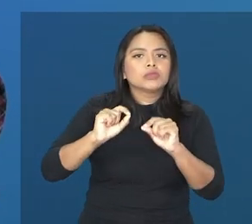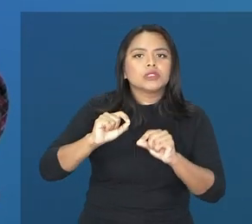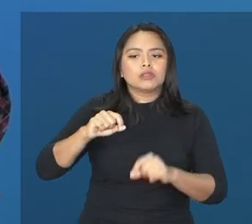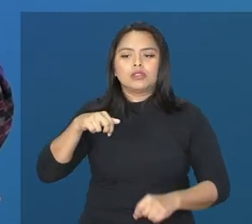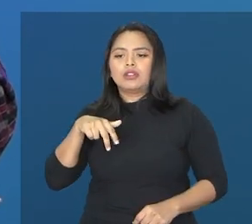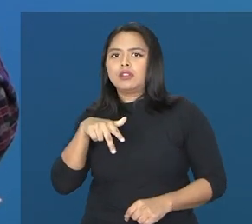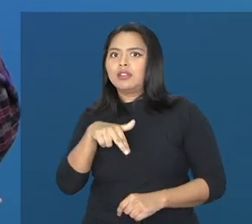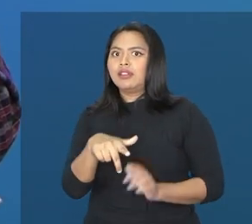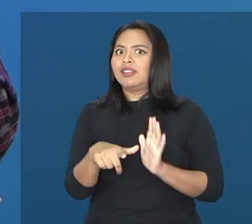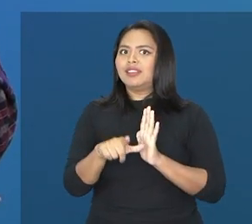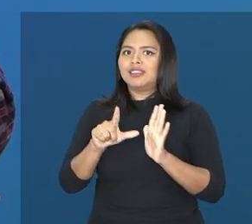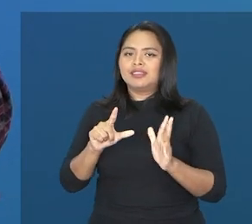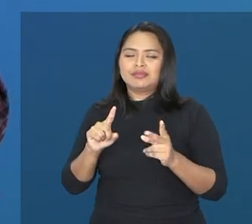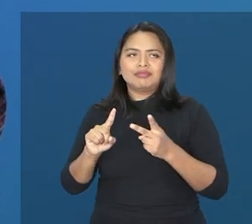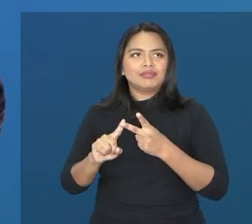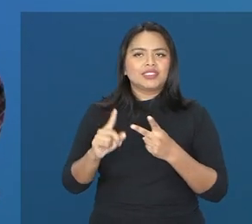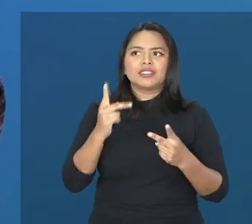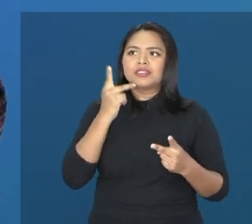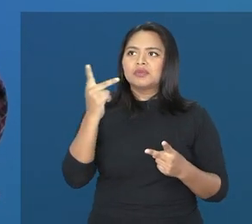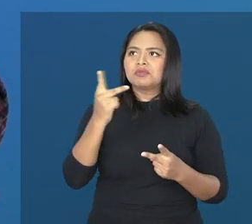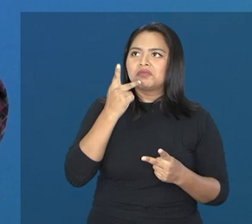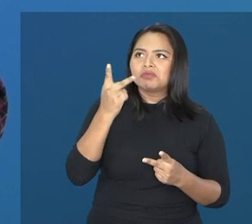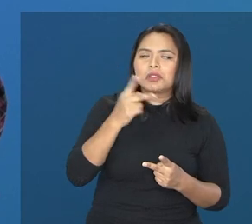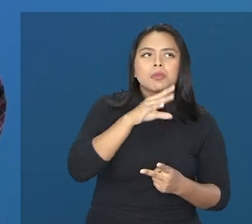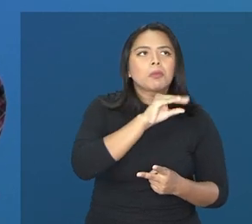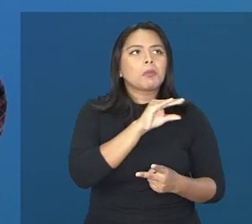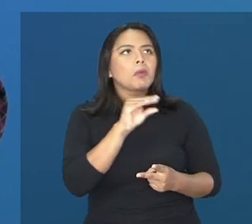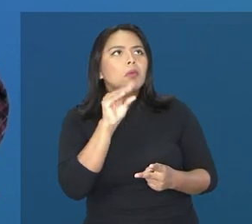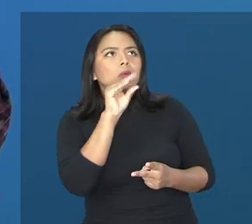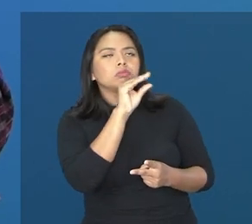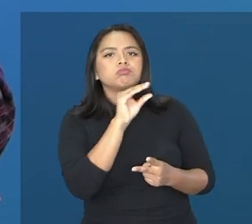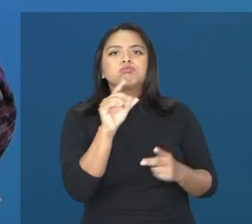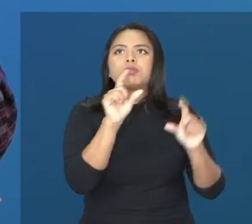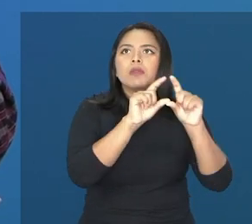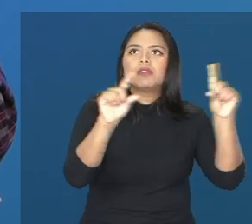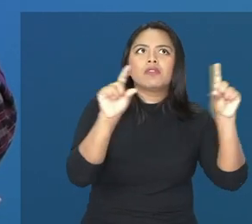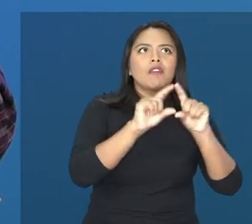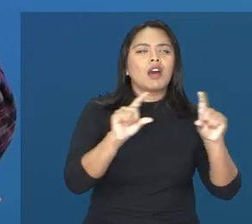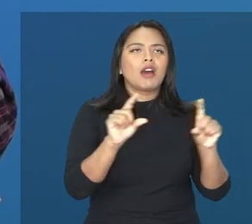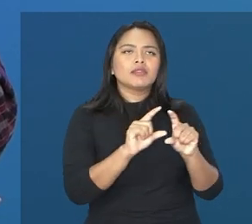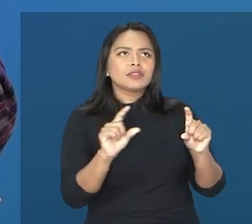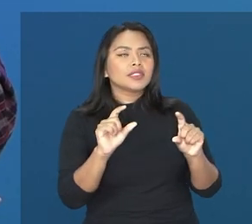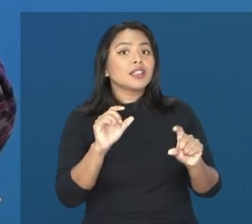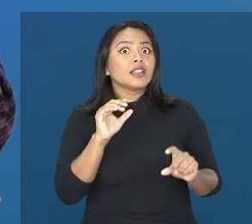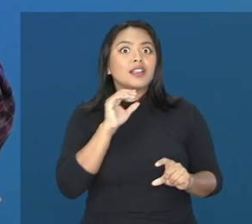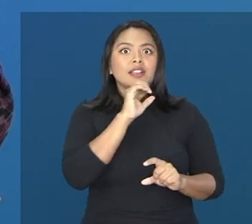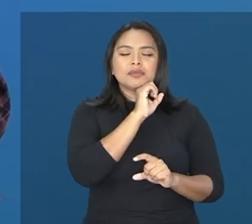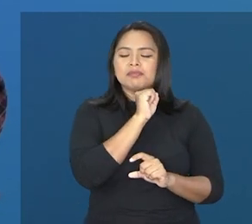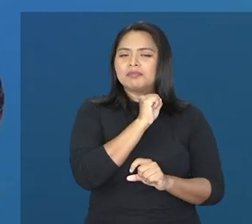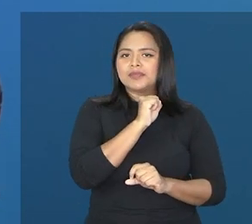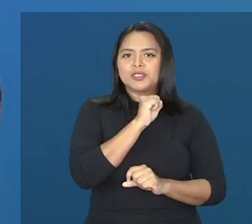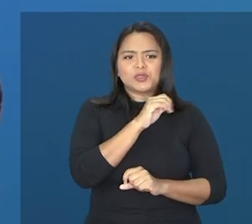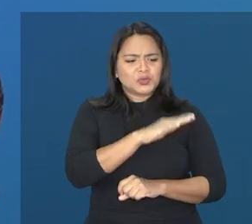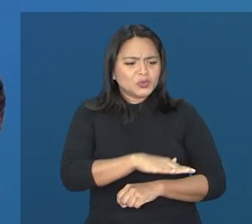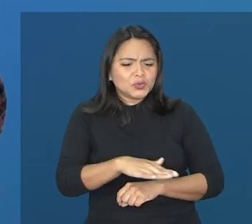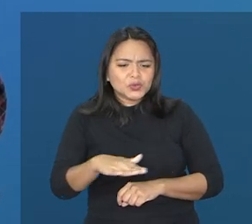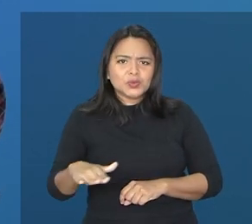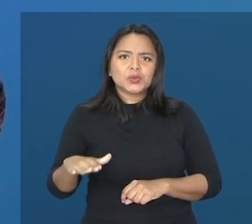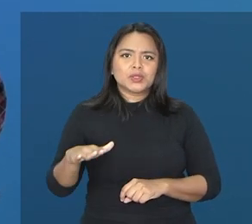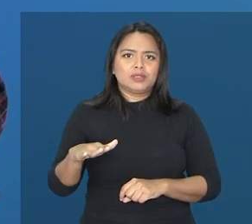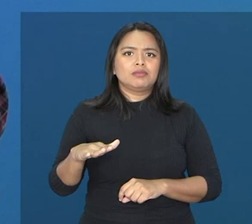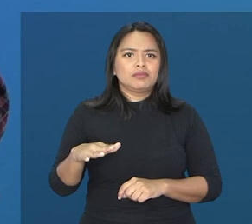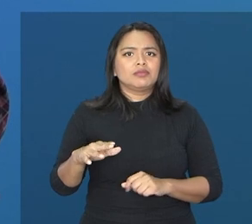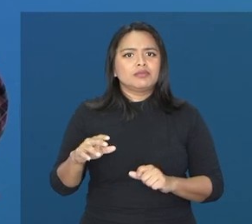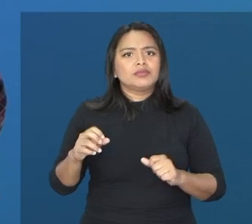mais cedo, que falam e verbalizam, constroem frases mais cedo, que conseguem ser,